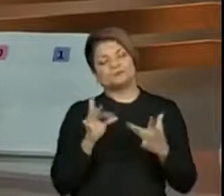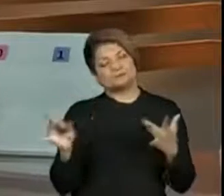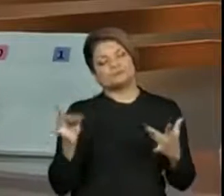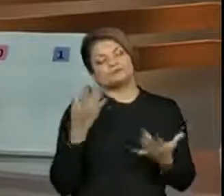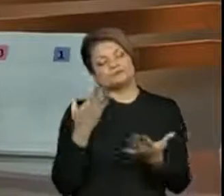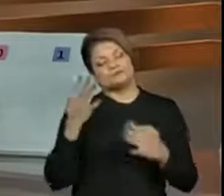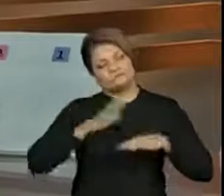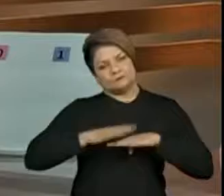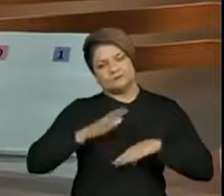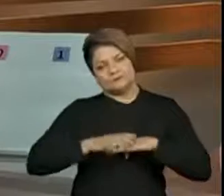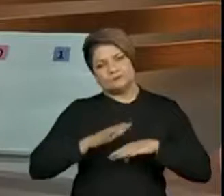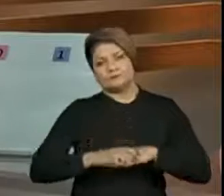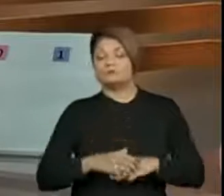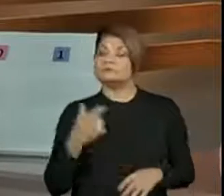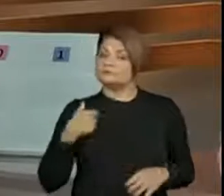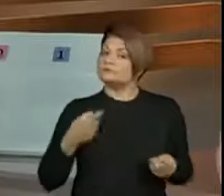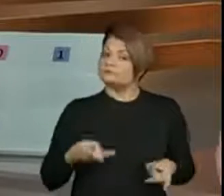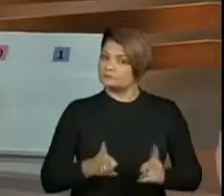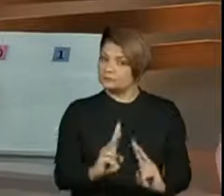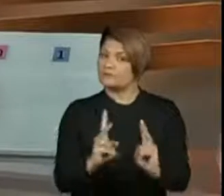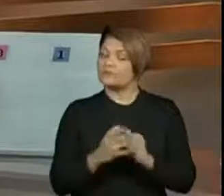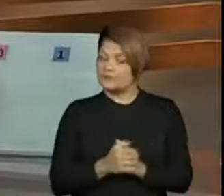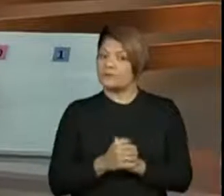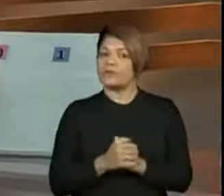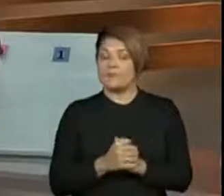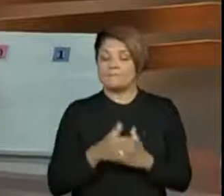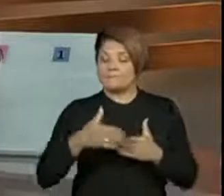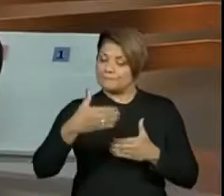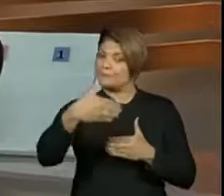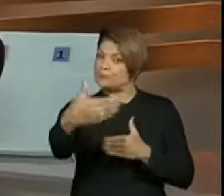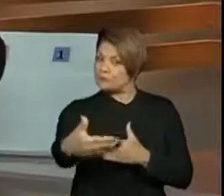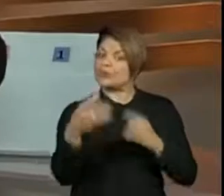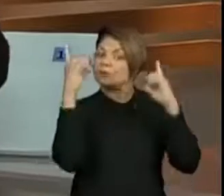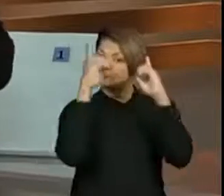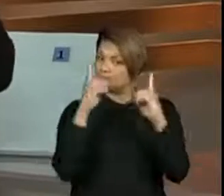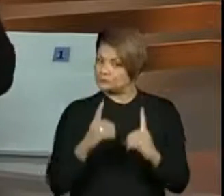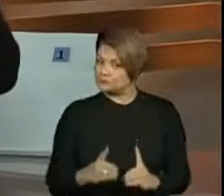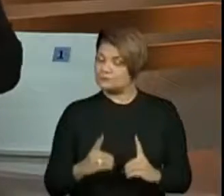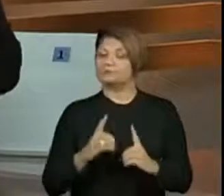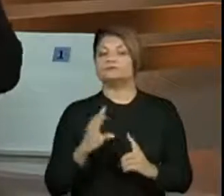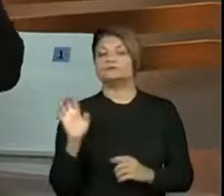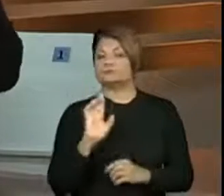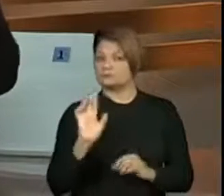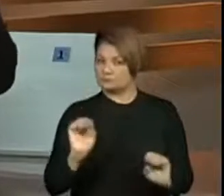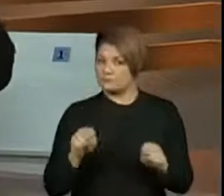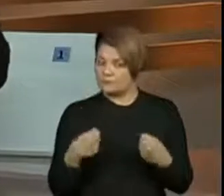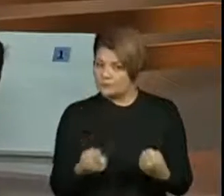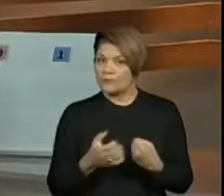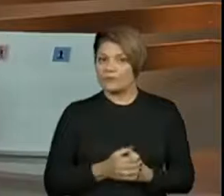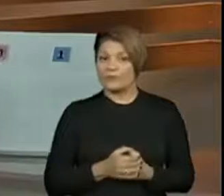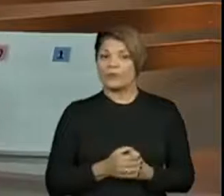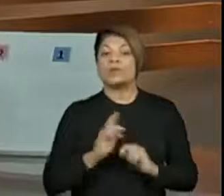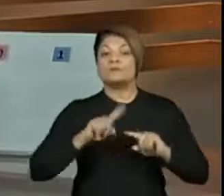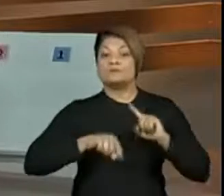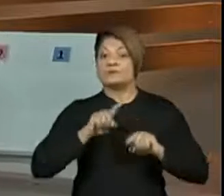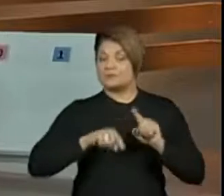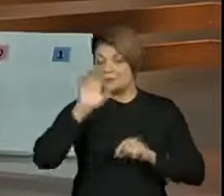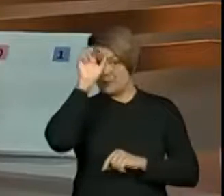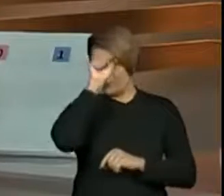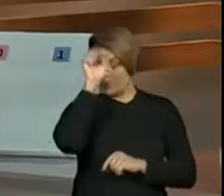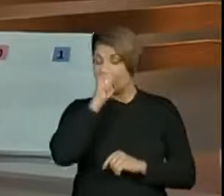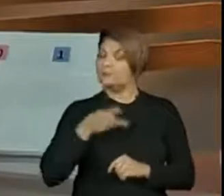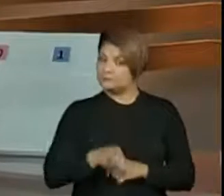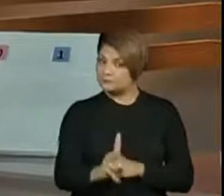Isso mesmo, vamos dar continuidade à nossa sequência didática de recuperação daquele material Aprender Sempre, tá bom?